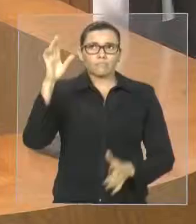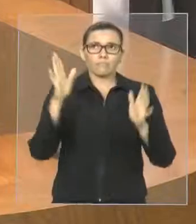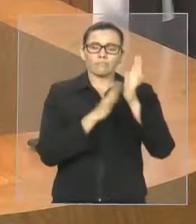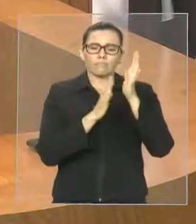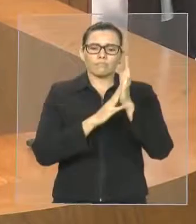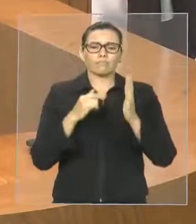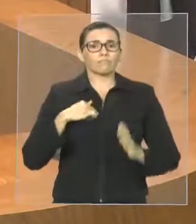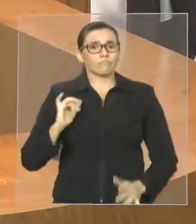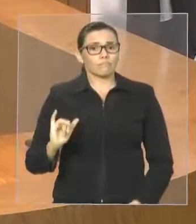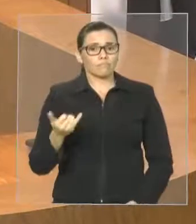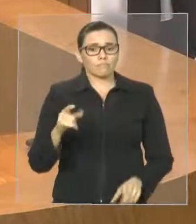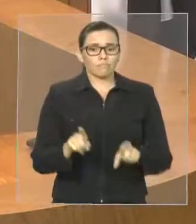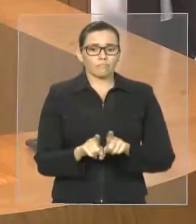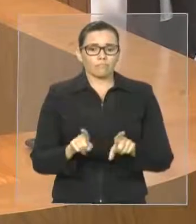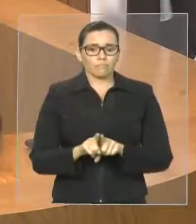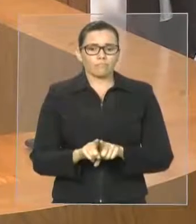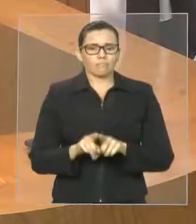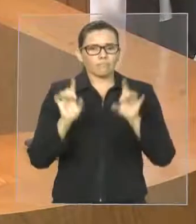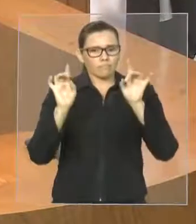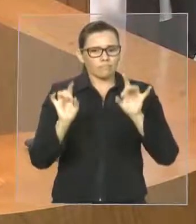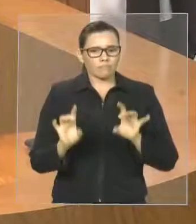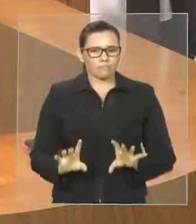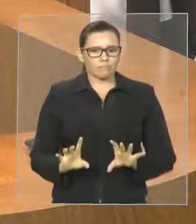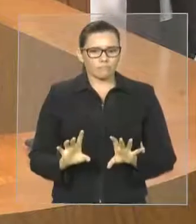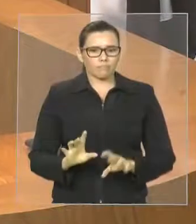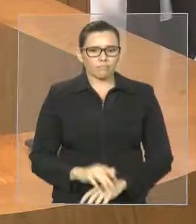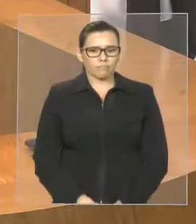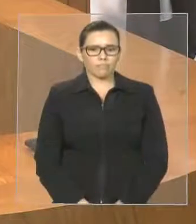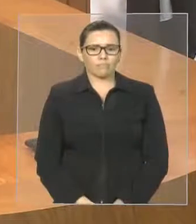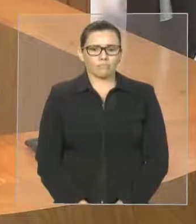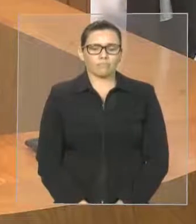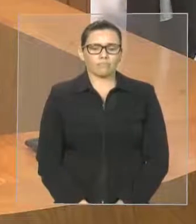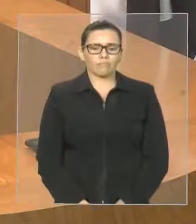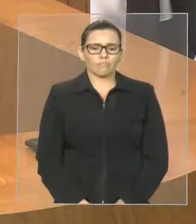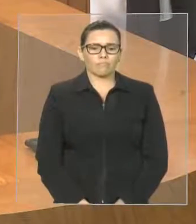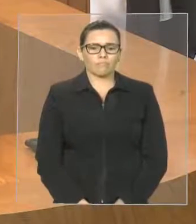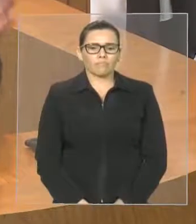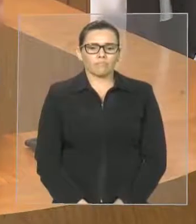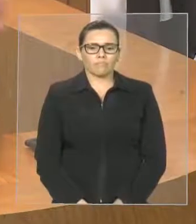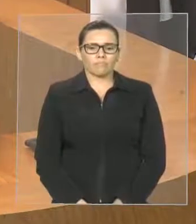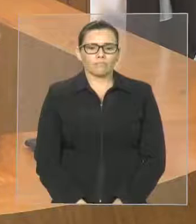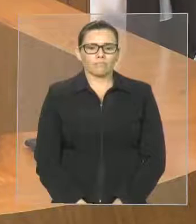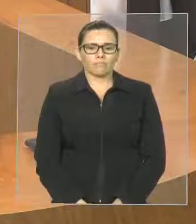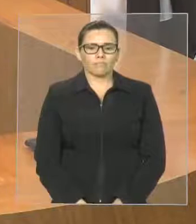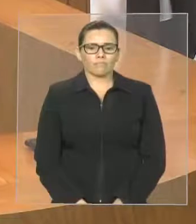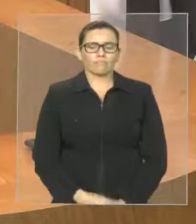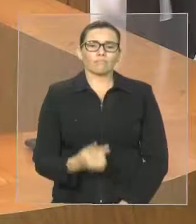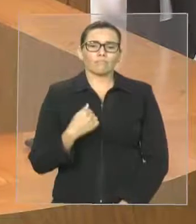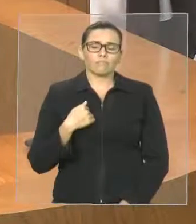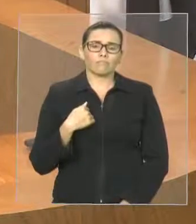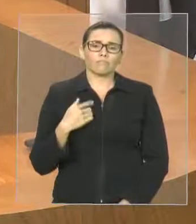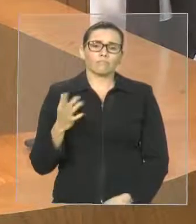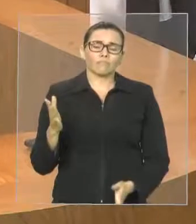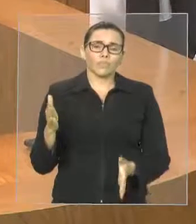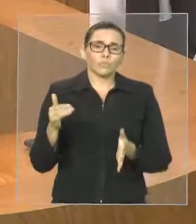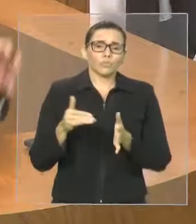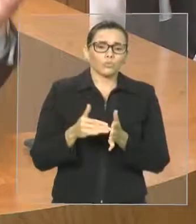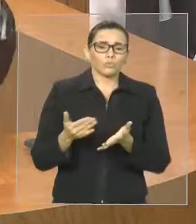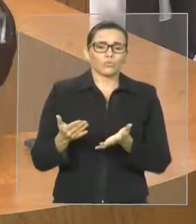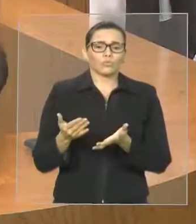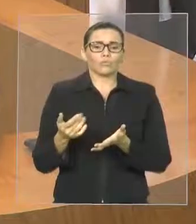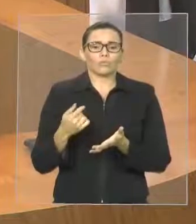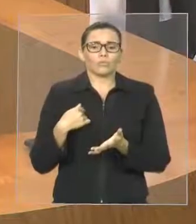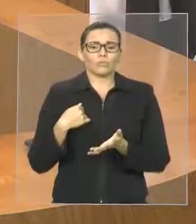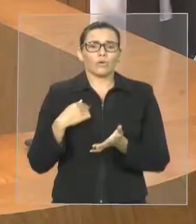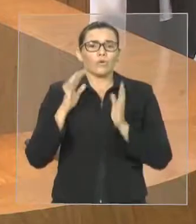aproveito para cumprimentar de forma especial e deixei até por último, para que eu pudesse destacar e destinar a atenção.